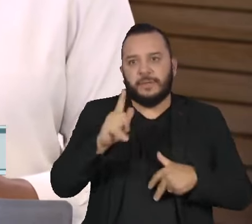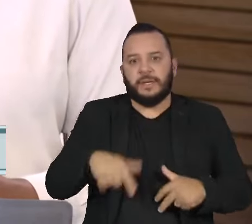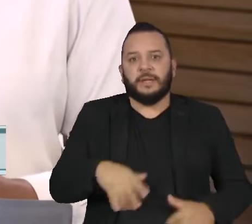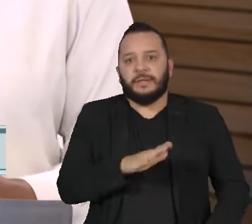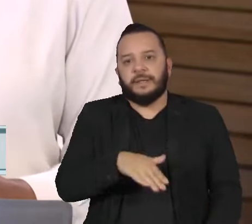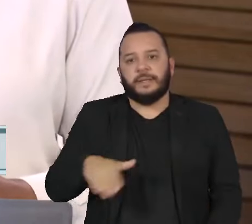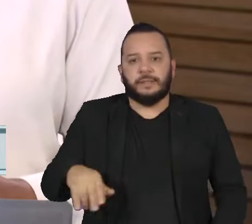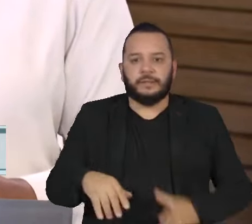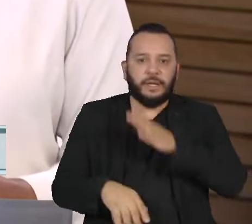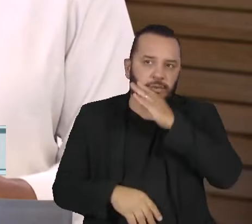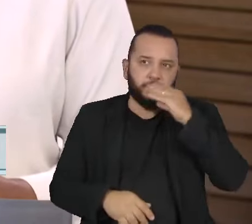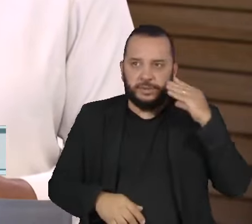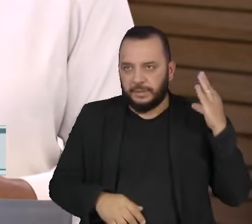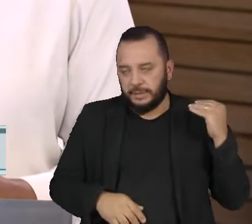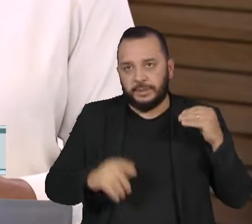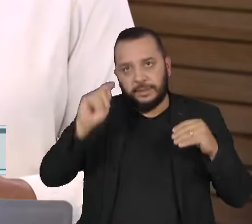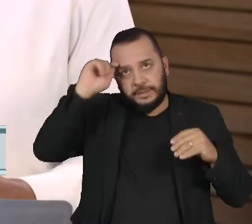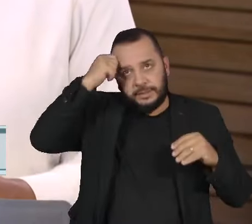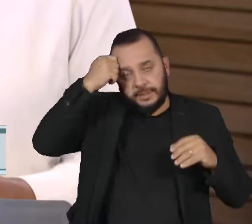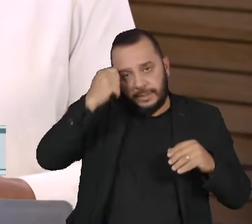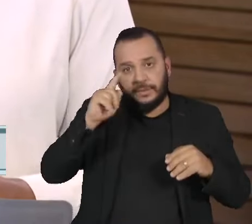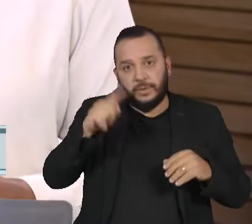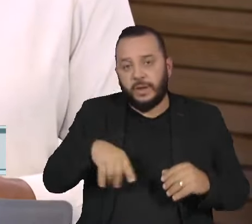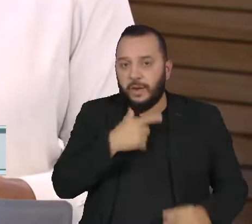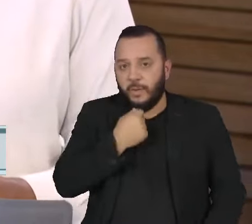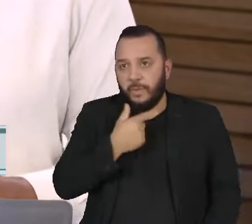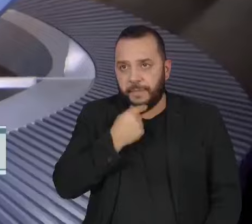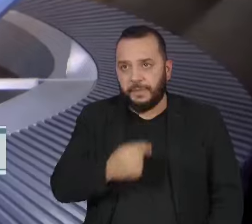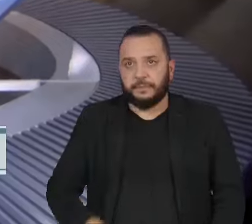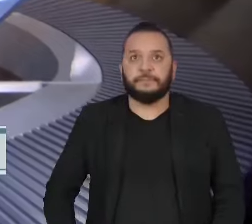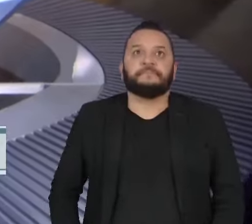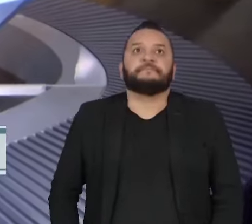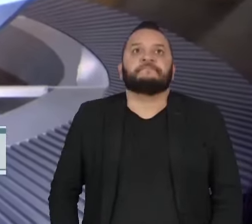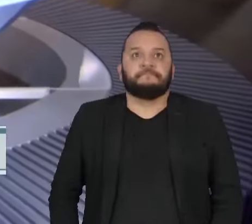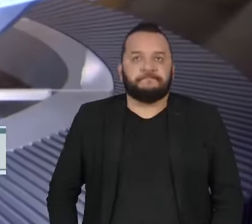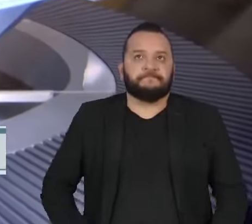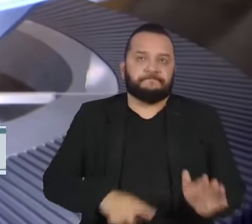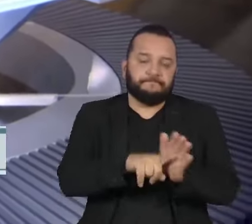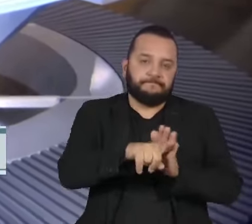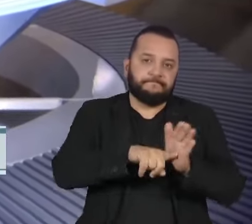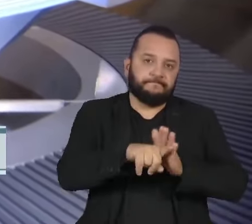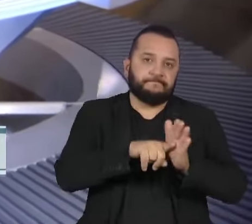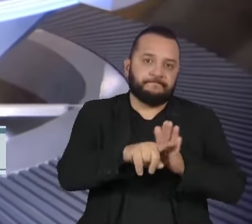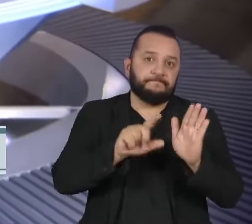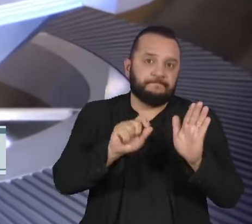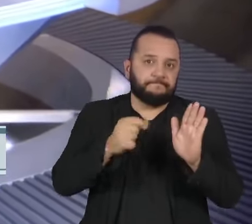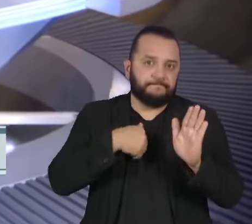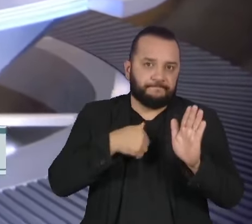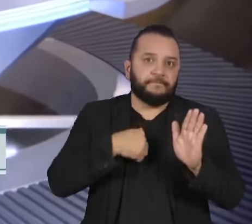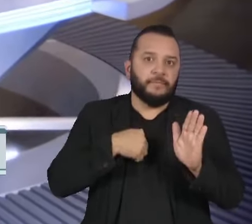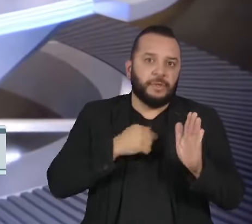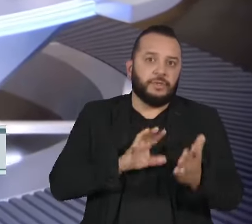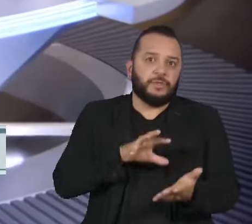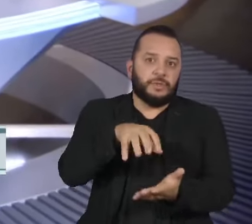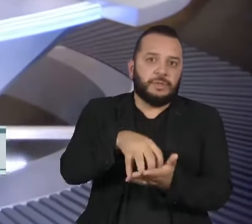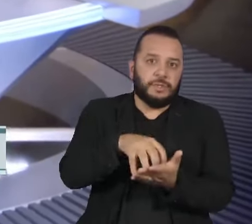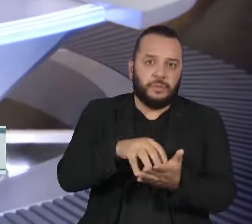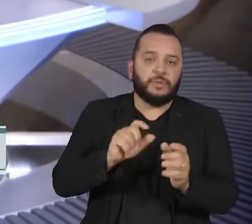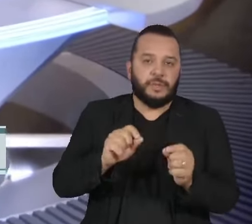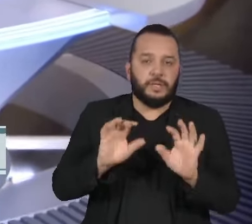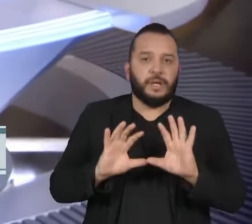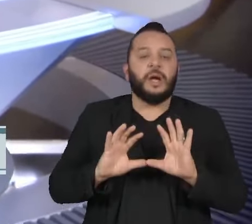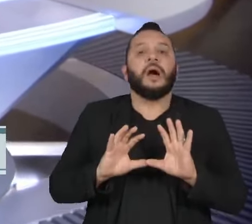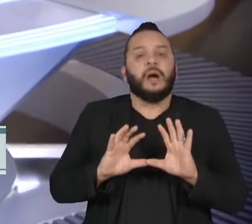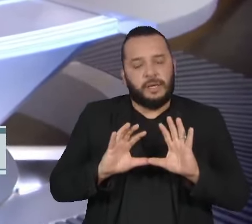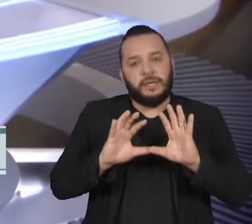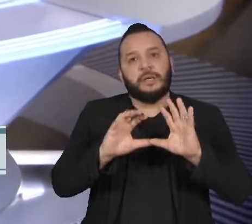crianças e adolescentes negros do sexo masculino. Os dados são de uma pesquisa feita pelo Fundo das Nações Unidas para